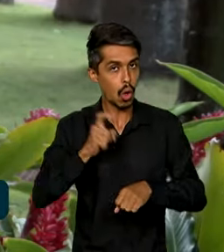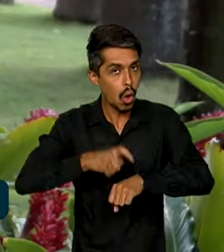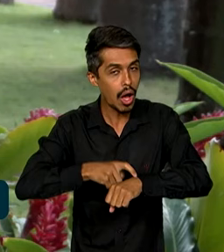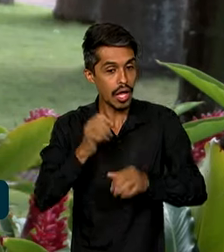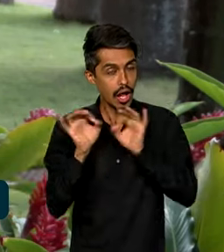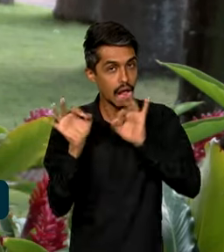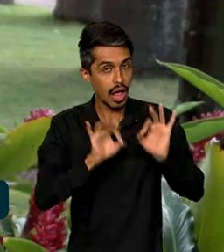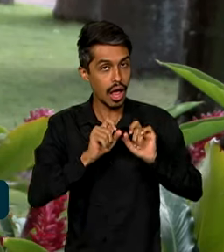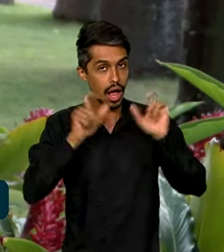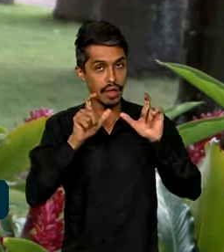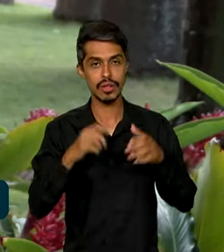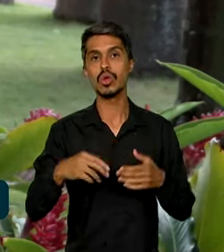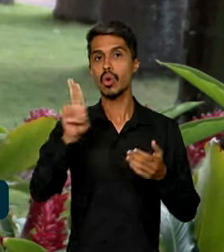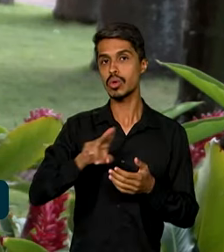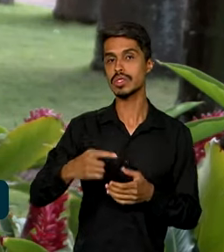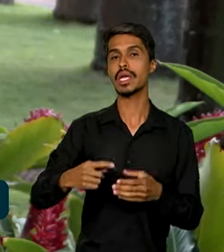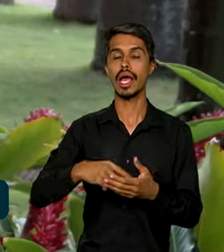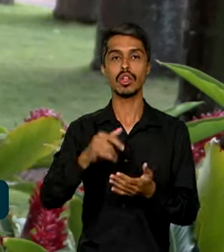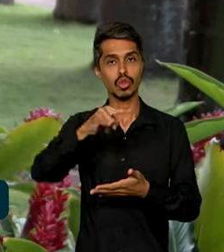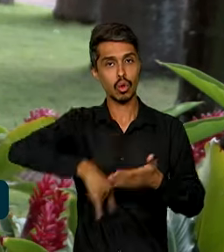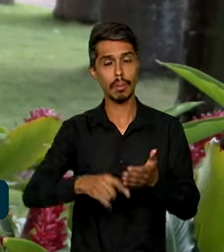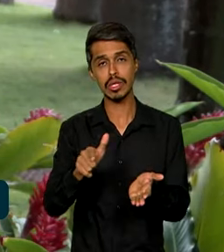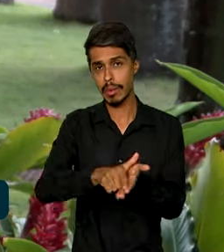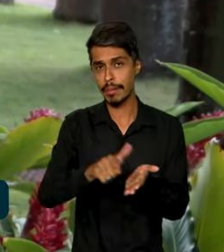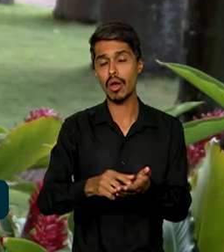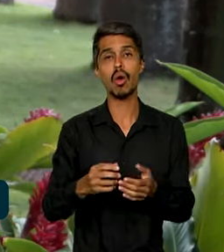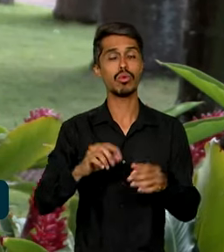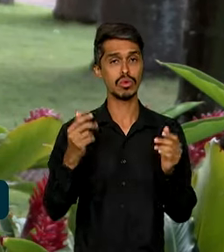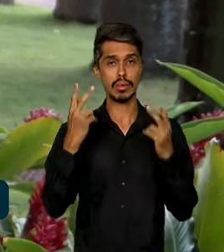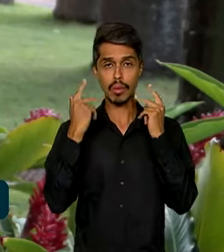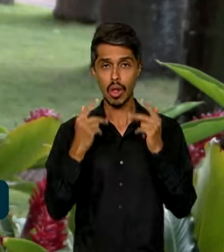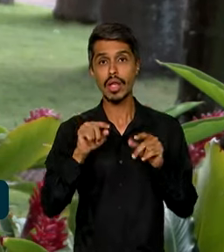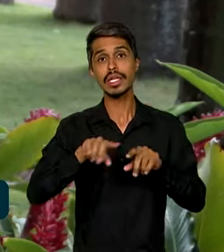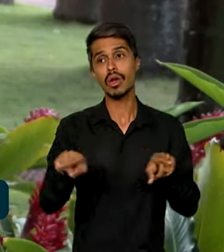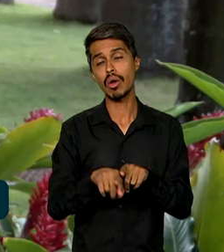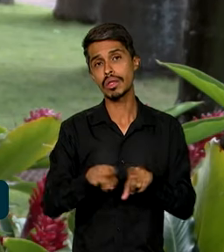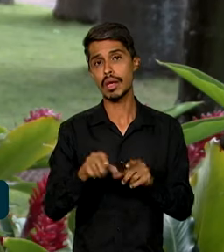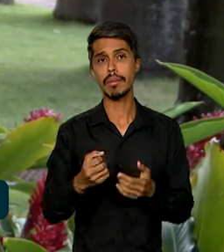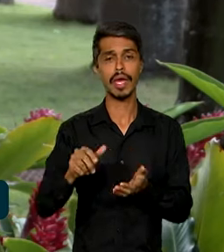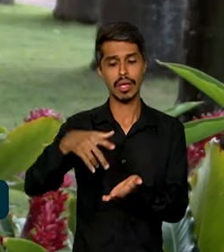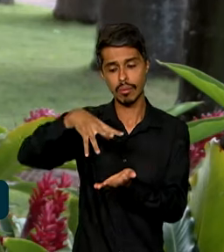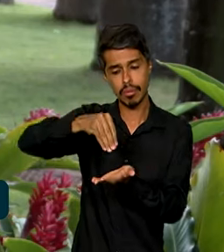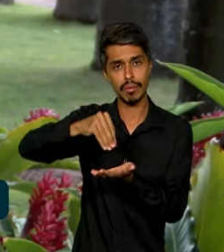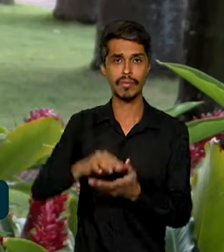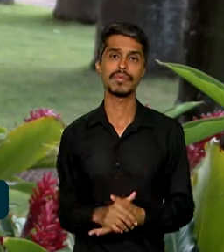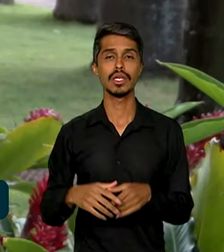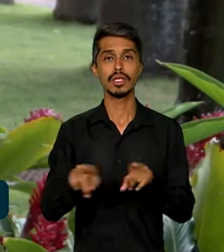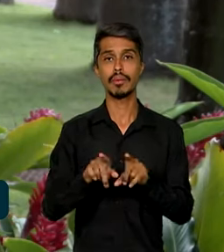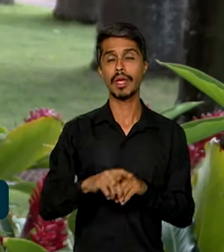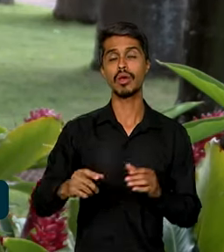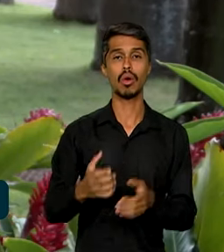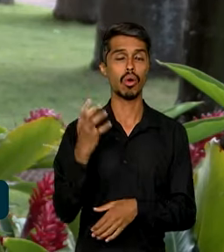documentos em papel originais ou documentos digitais para se identificar, como a CNH digital e o e